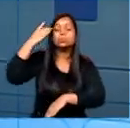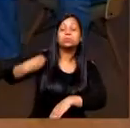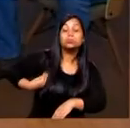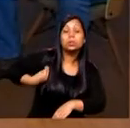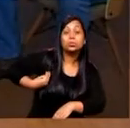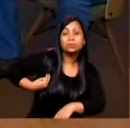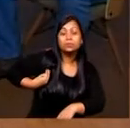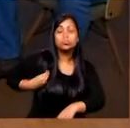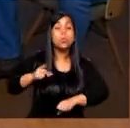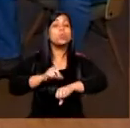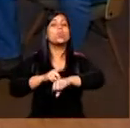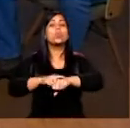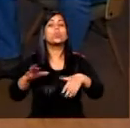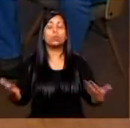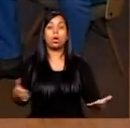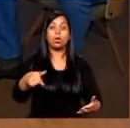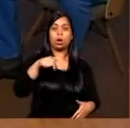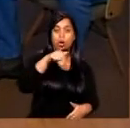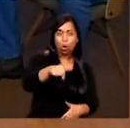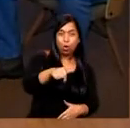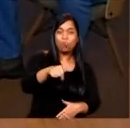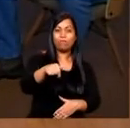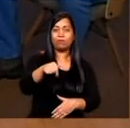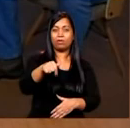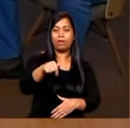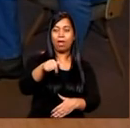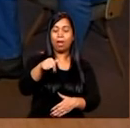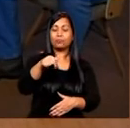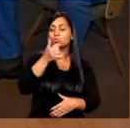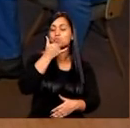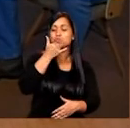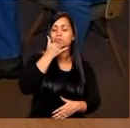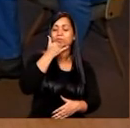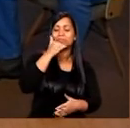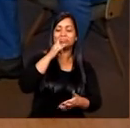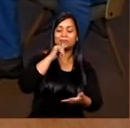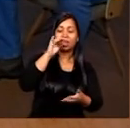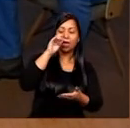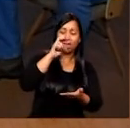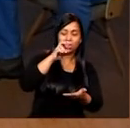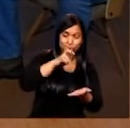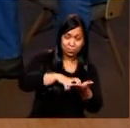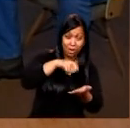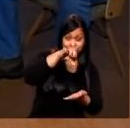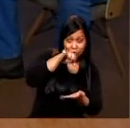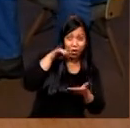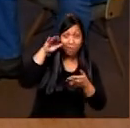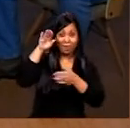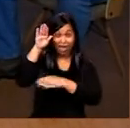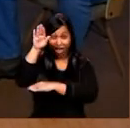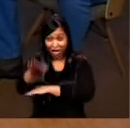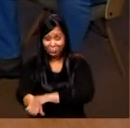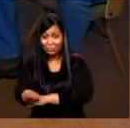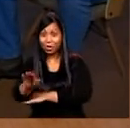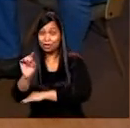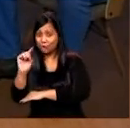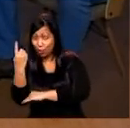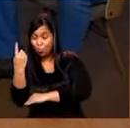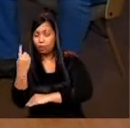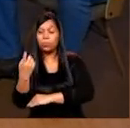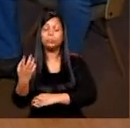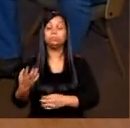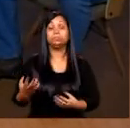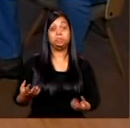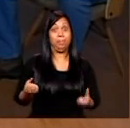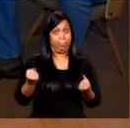trabalham durante a semana. horário? Das nove às uma da tarde. Sábado e domingo. Sábado e domingo. Os dois dias estão bem puxados. É, puxado. Para vocês,